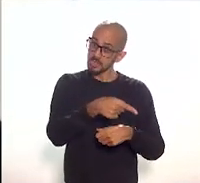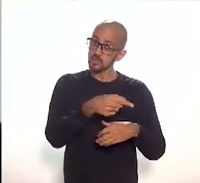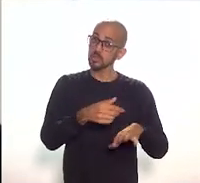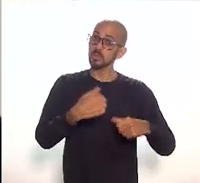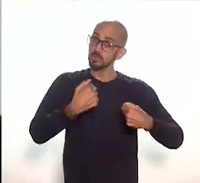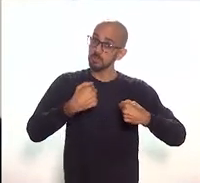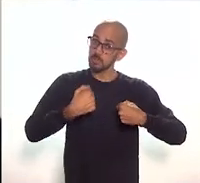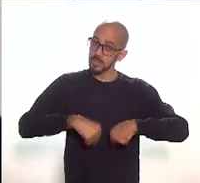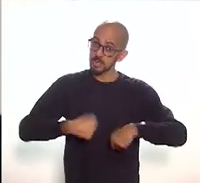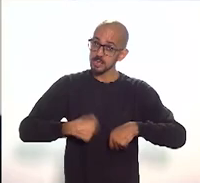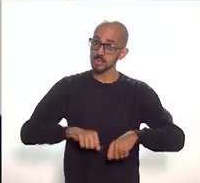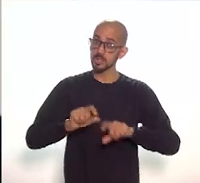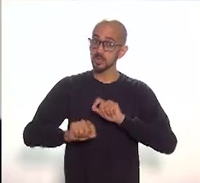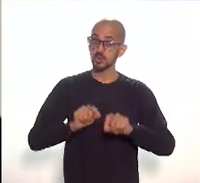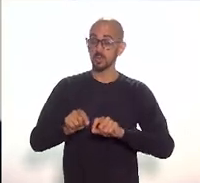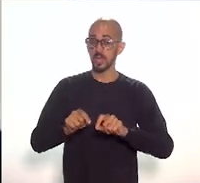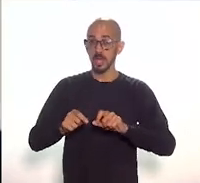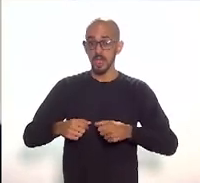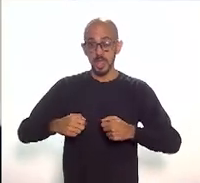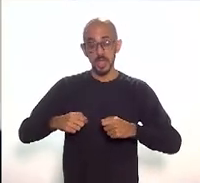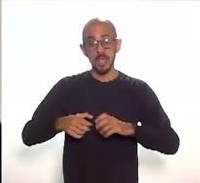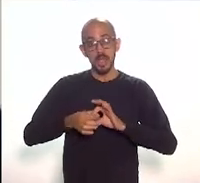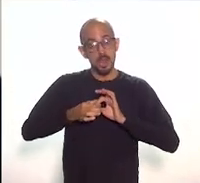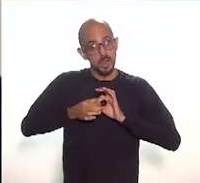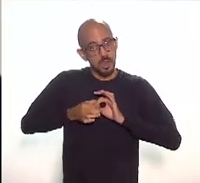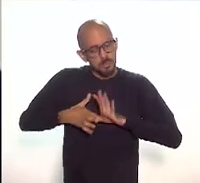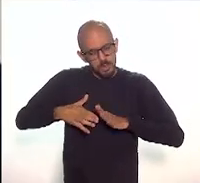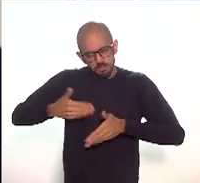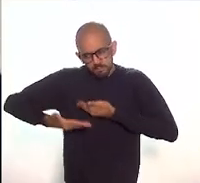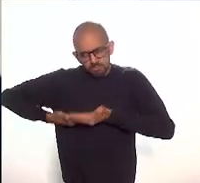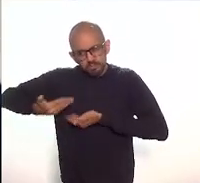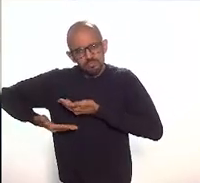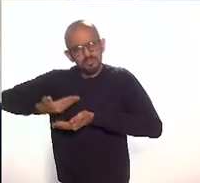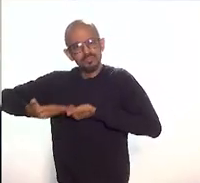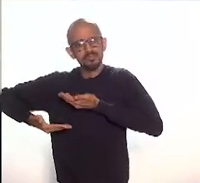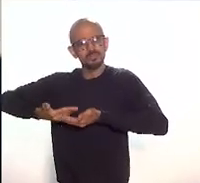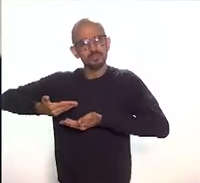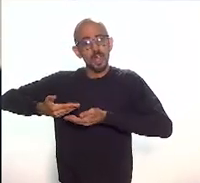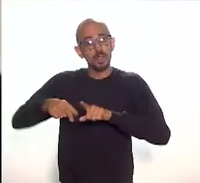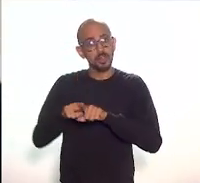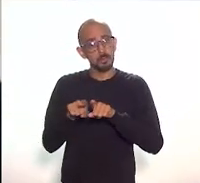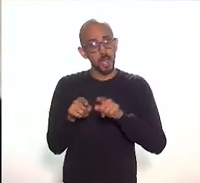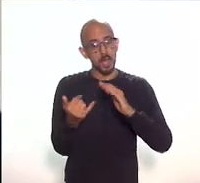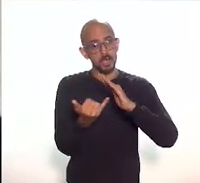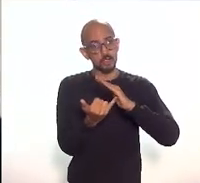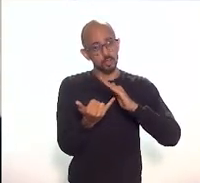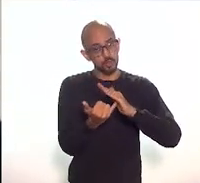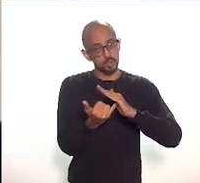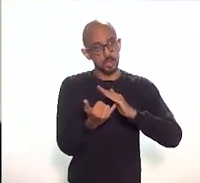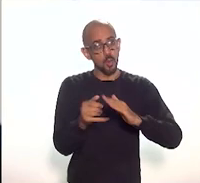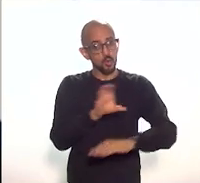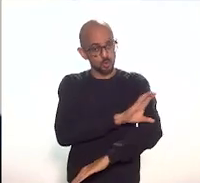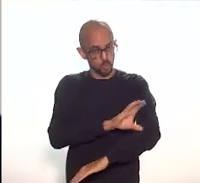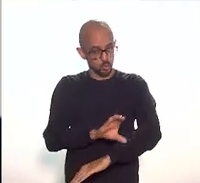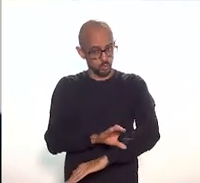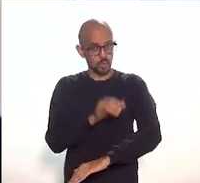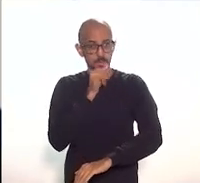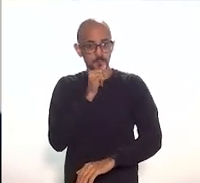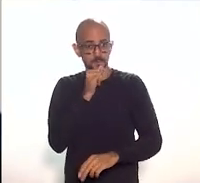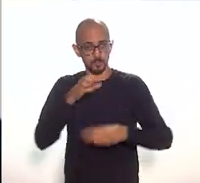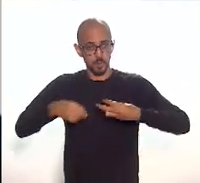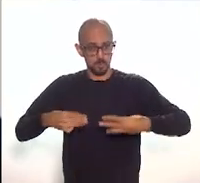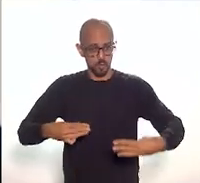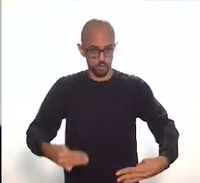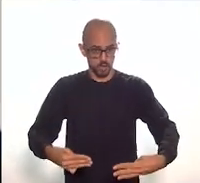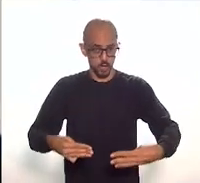permitirá uma maior mediação, inclusive das instituições culturais, museus, no caso, com a sociedade